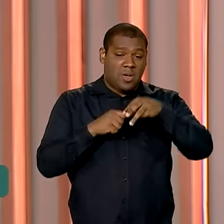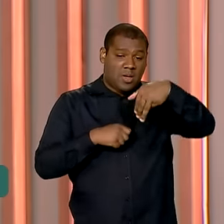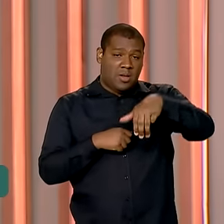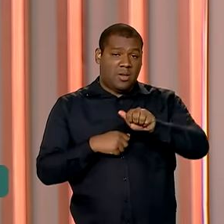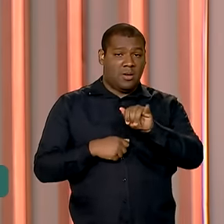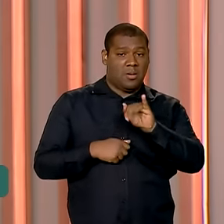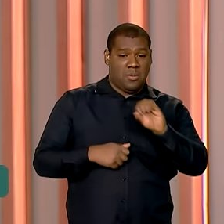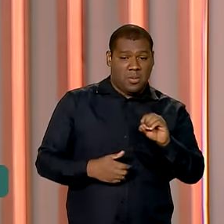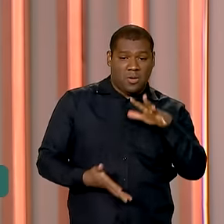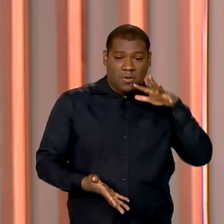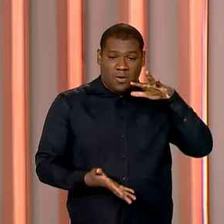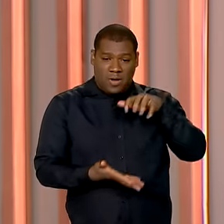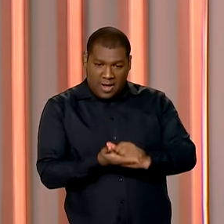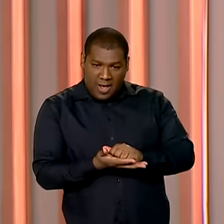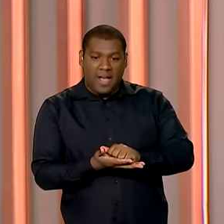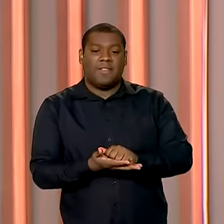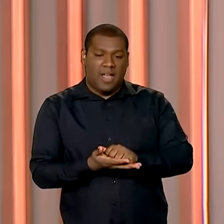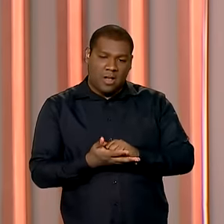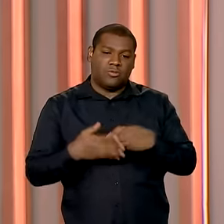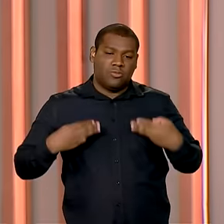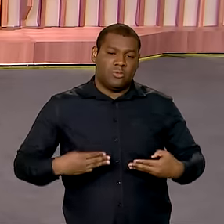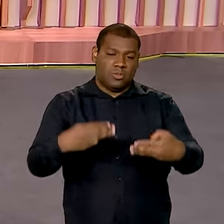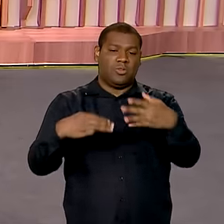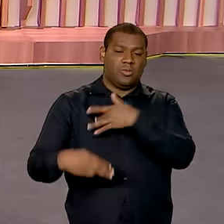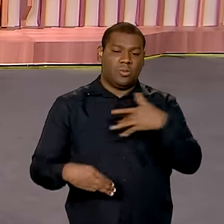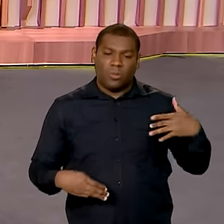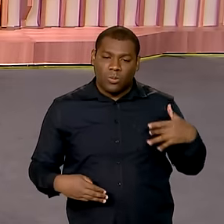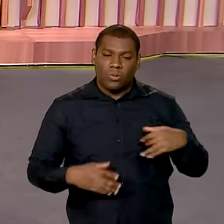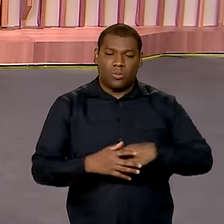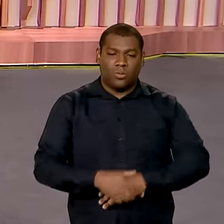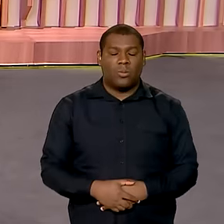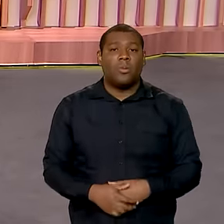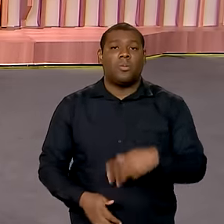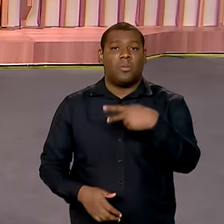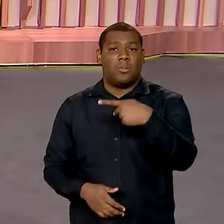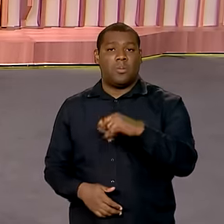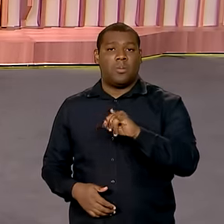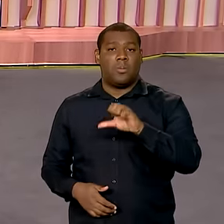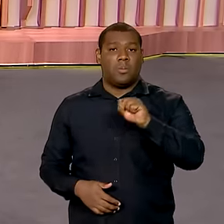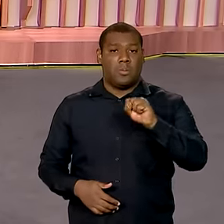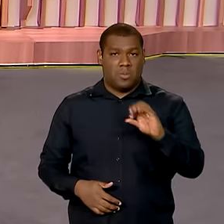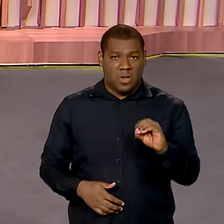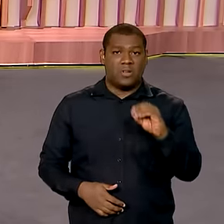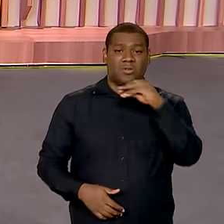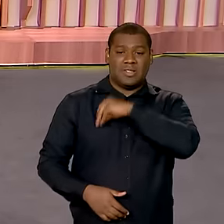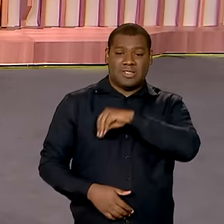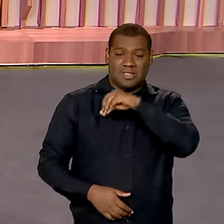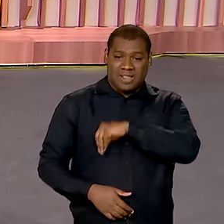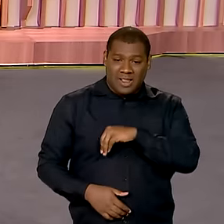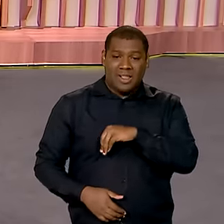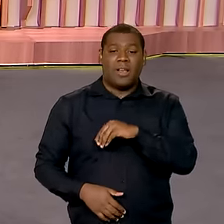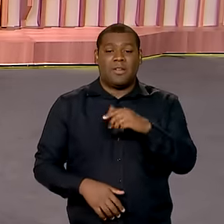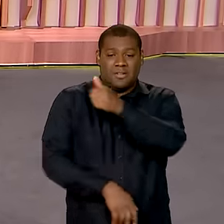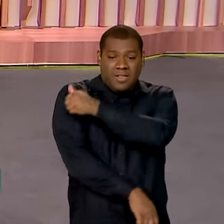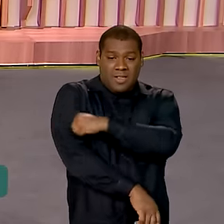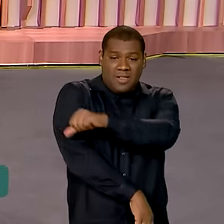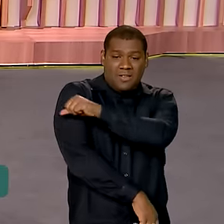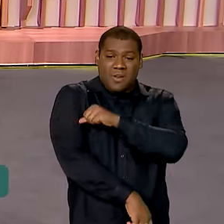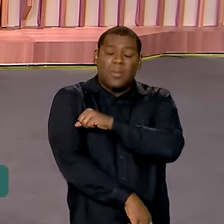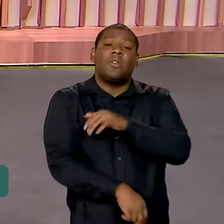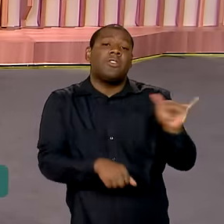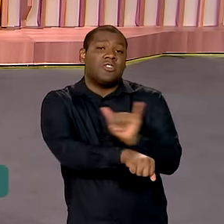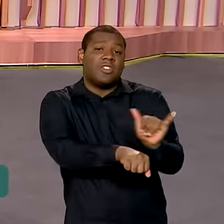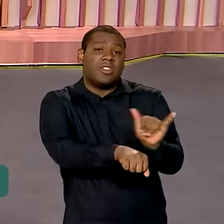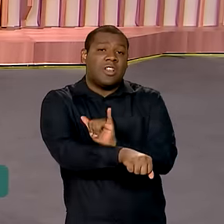InvestiSus do Ministério da Saúde. E o piso salarial da enfermagem é um instrumento importante para garantir um